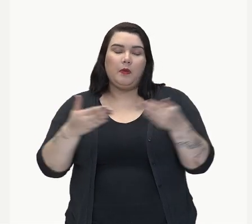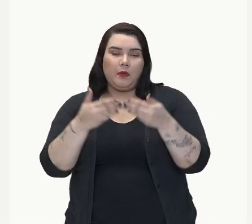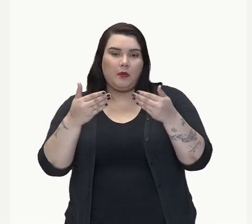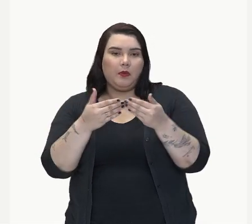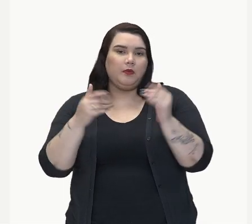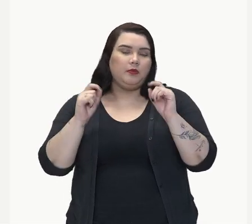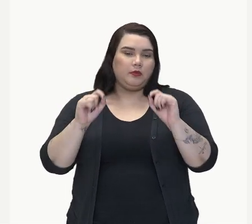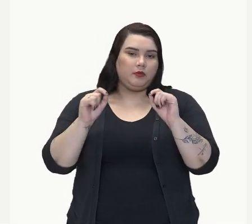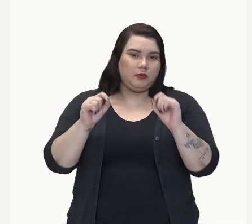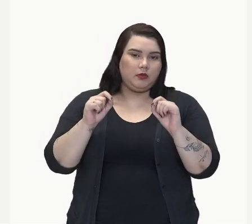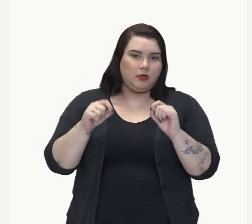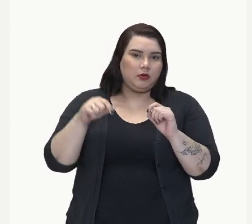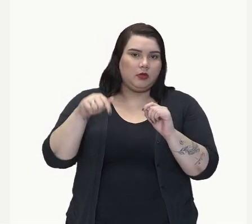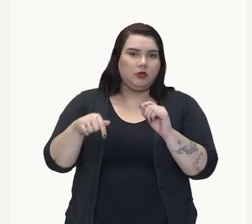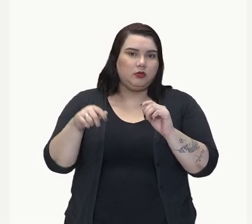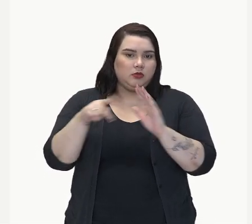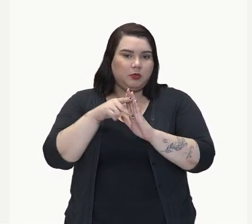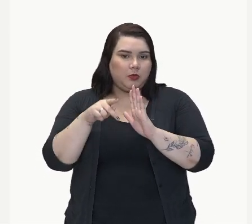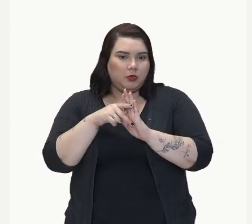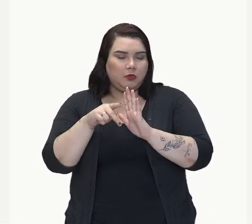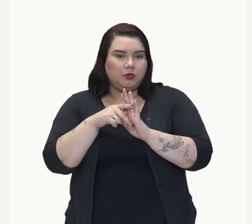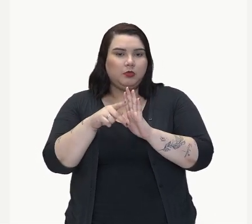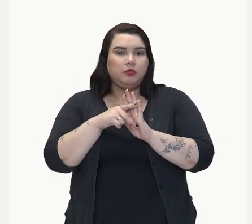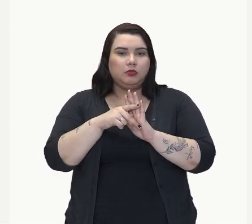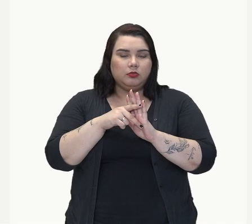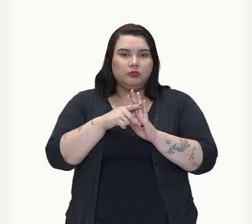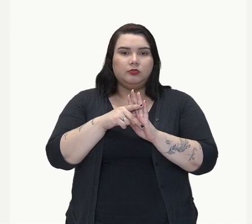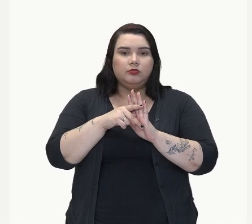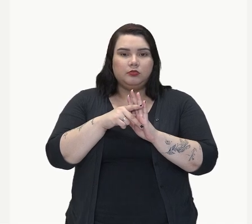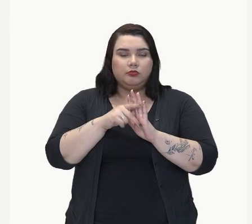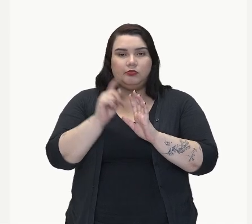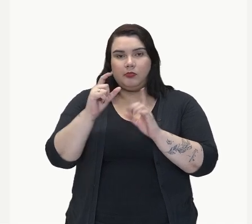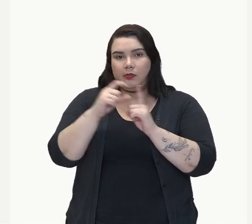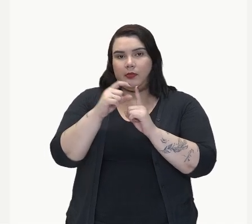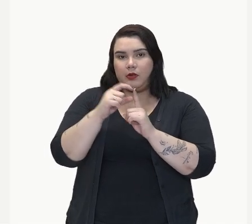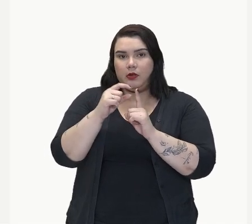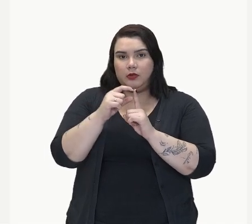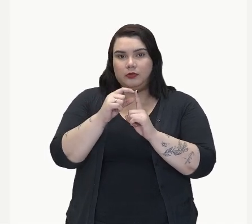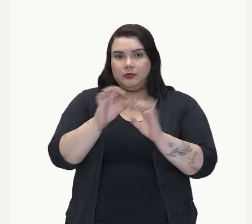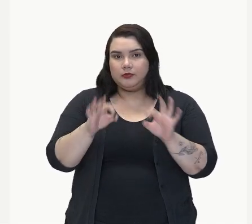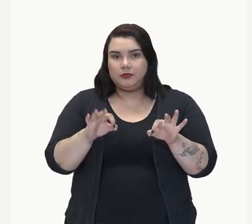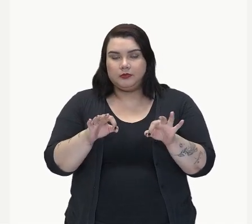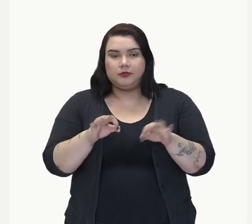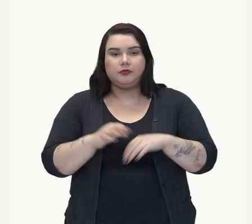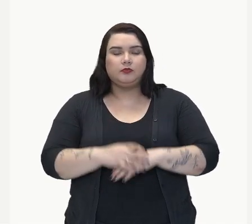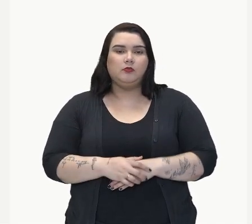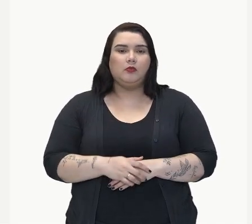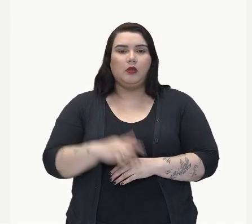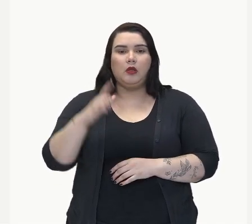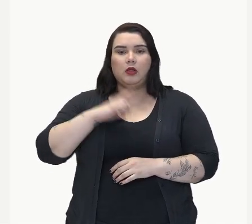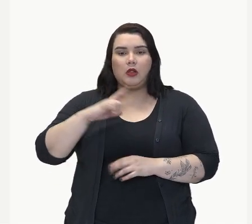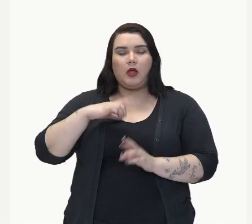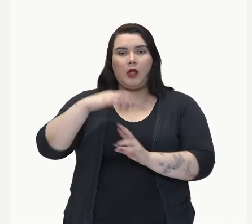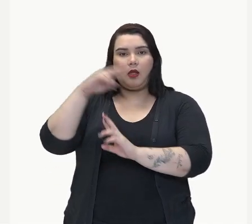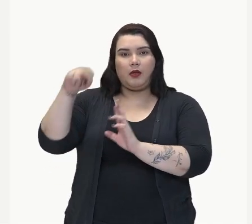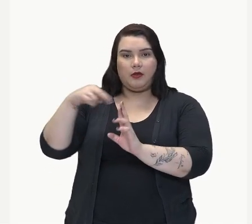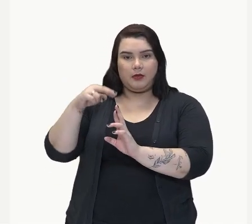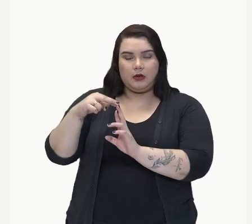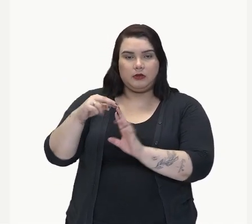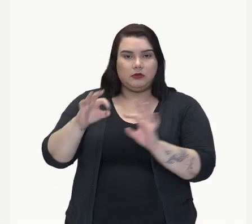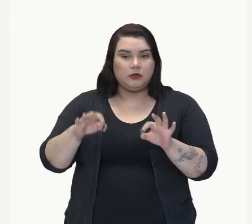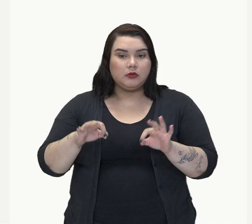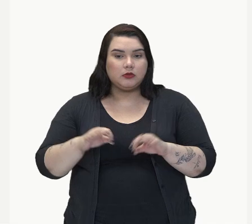a palavra, né? Que vai se referir a anexo.